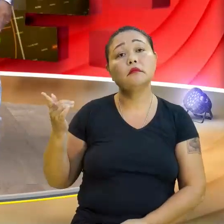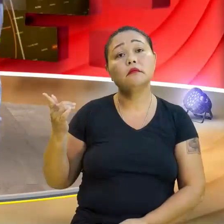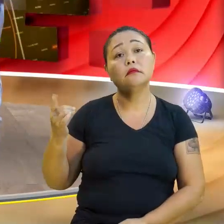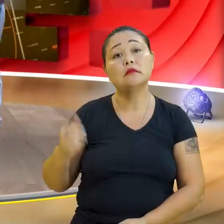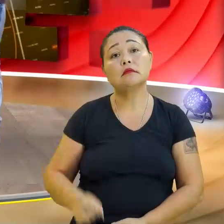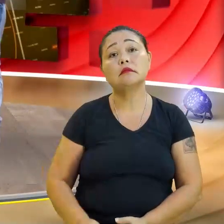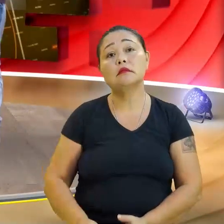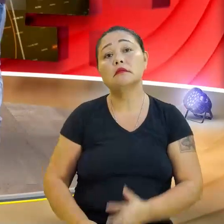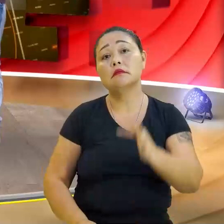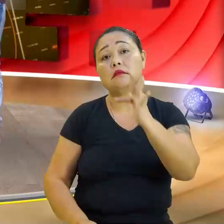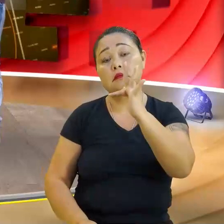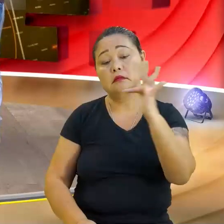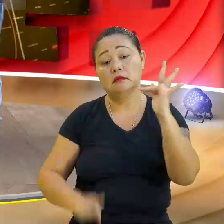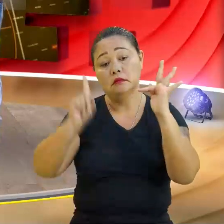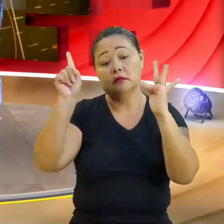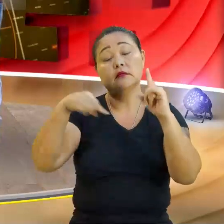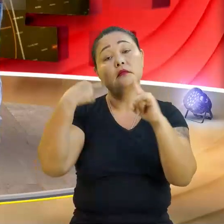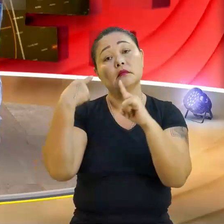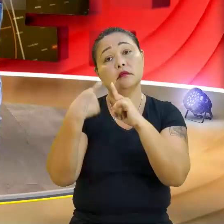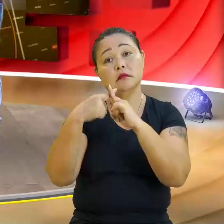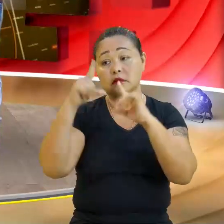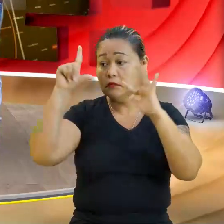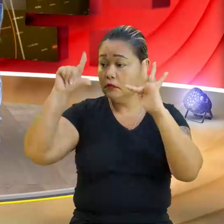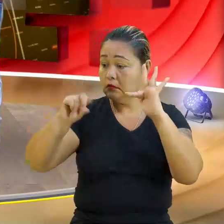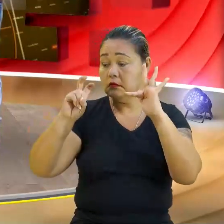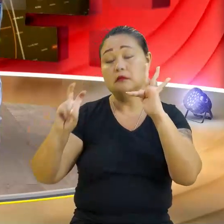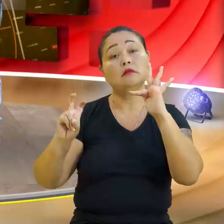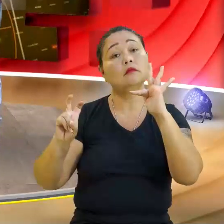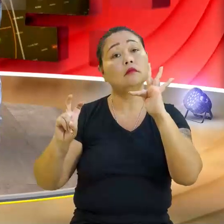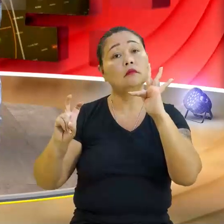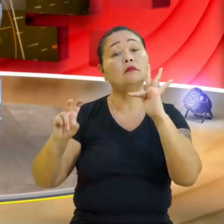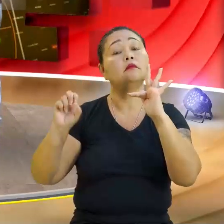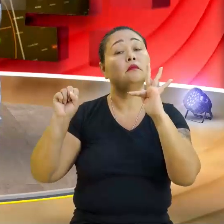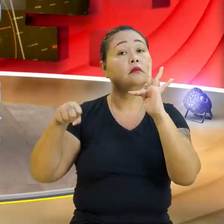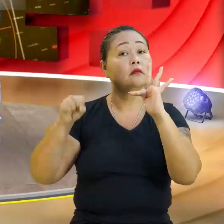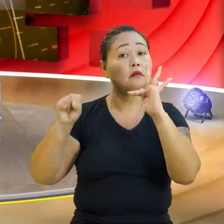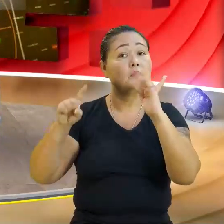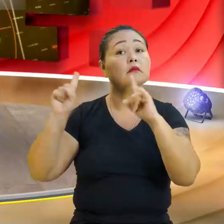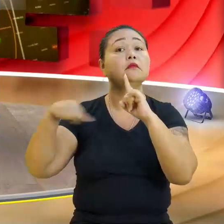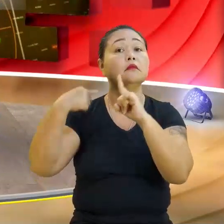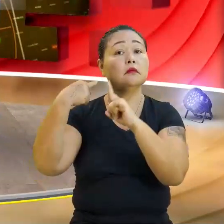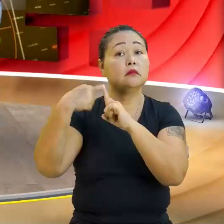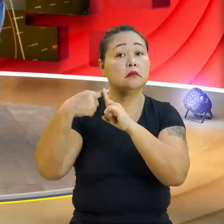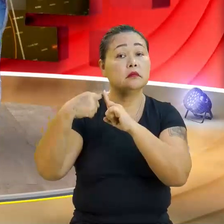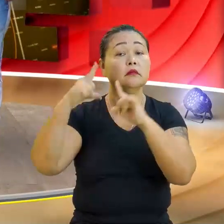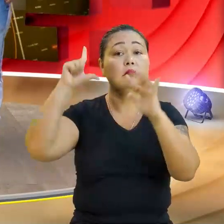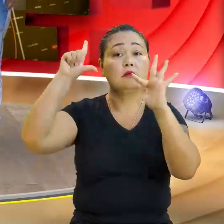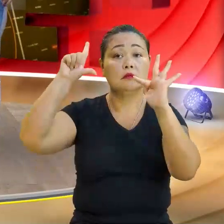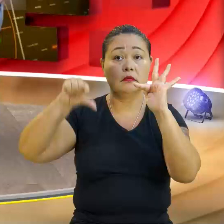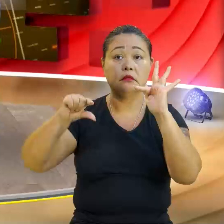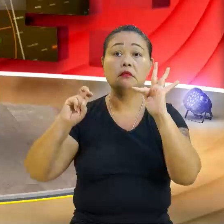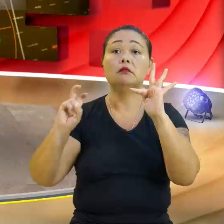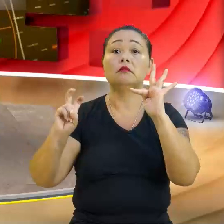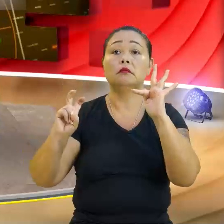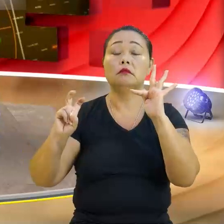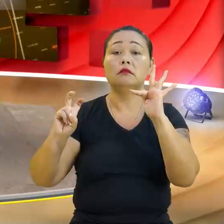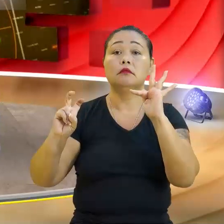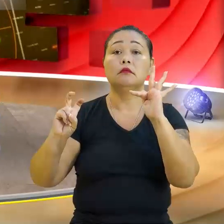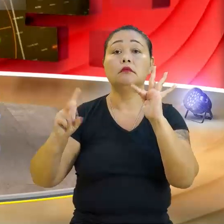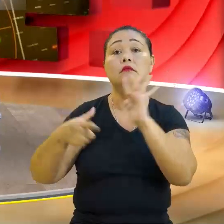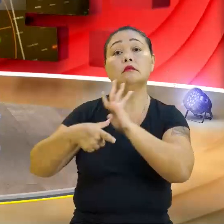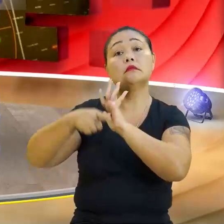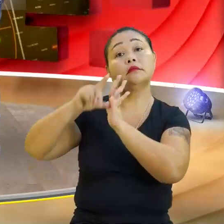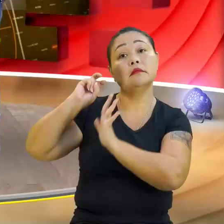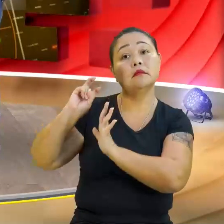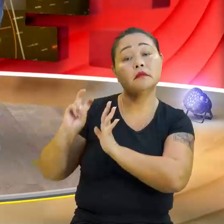a função é positiva para valores menores que 5? Sim, ela é positiva para valores menores que 5. Aqui, antes do 5,